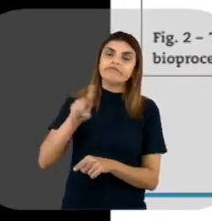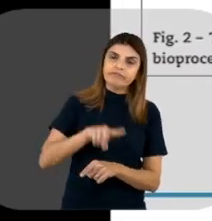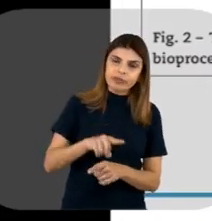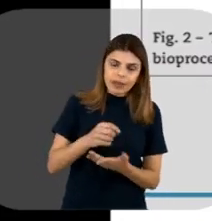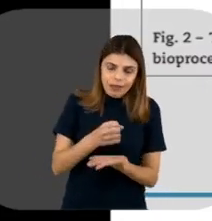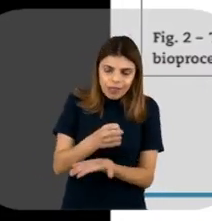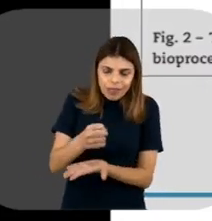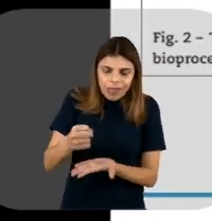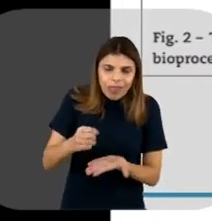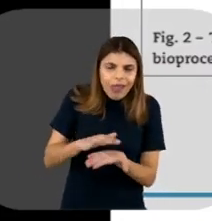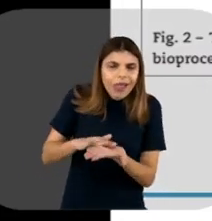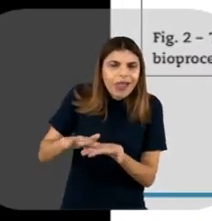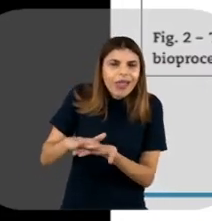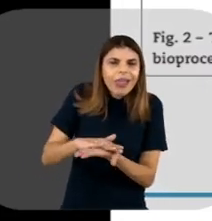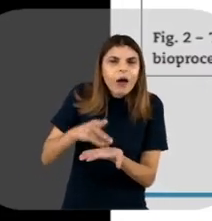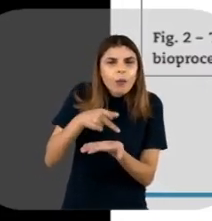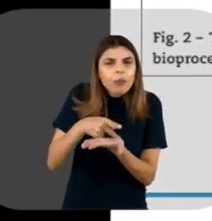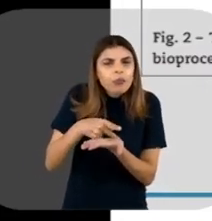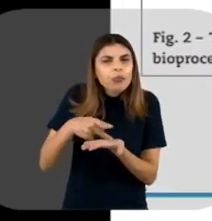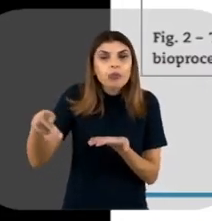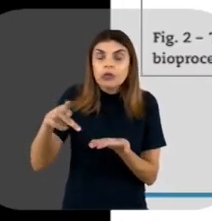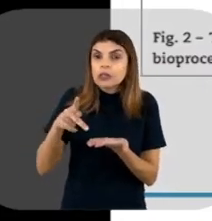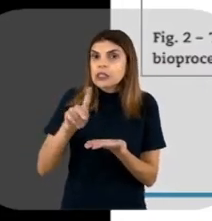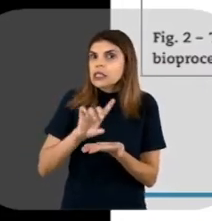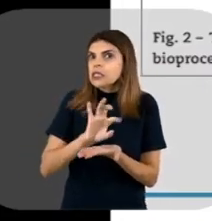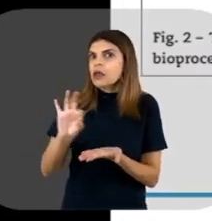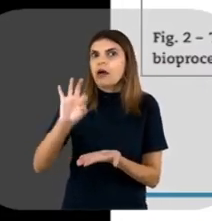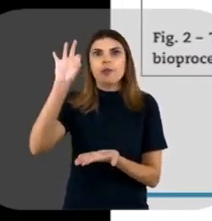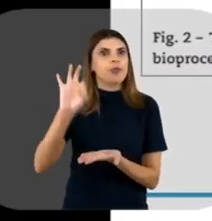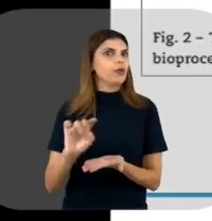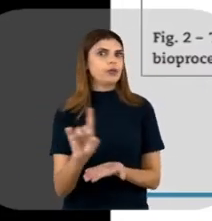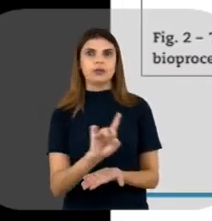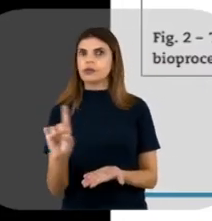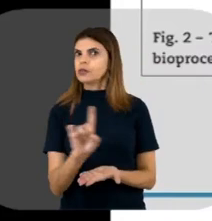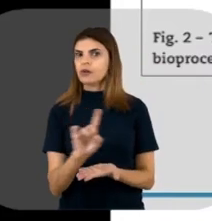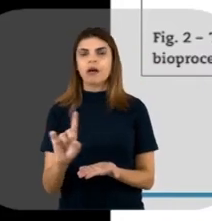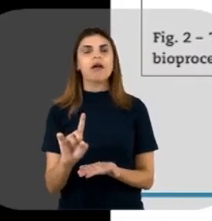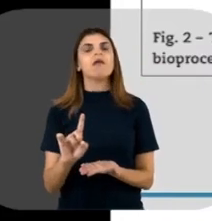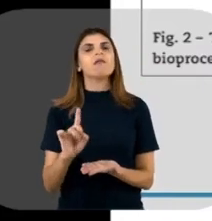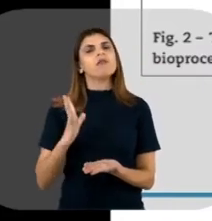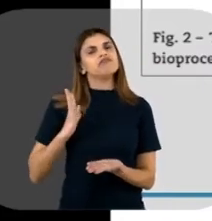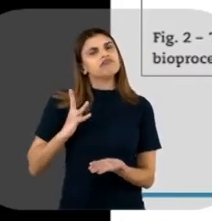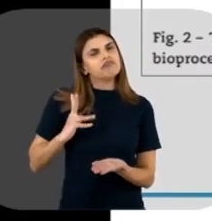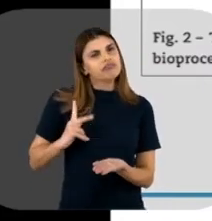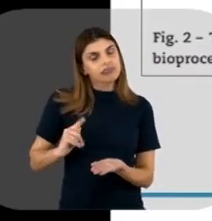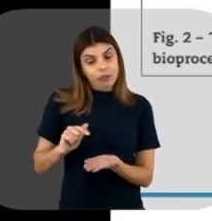caso aqui, são aquelas etapas de purificação que não são tão refinadas assim, né?